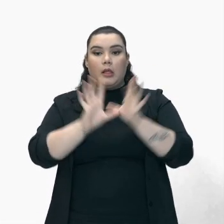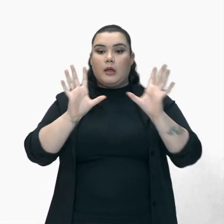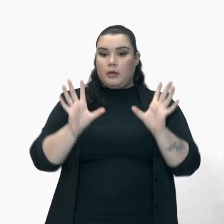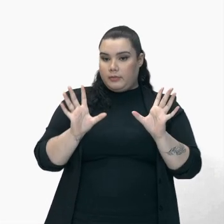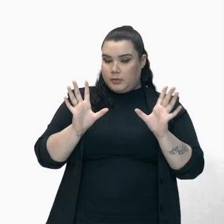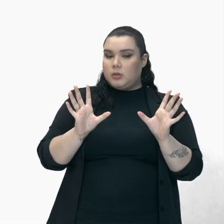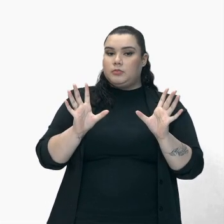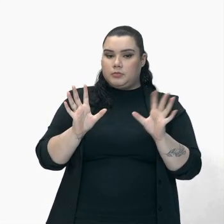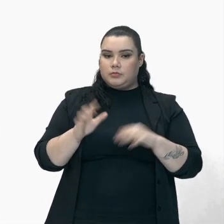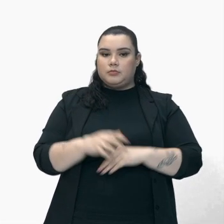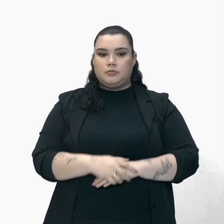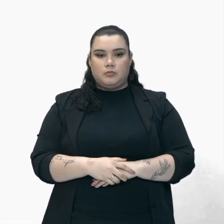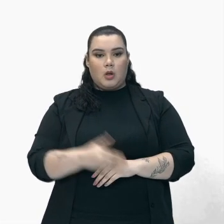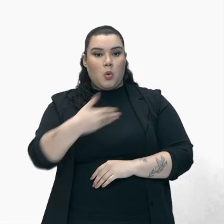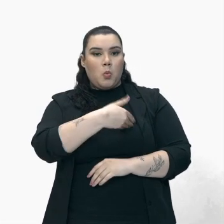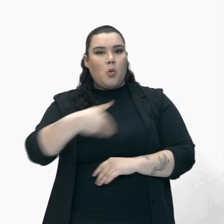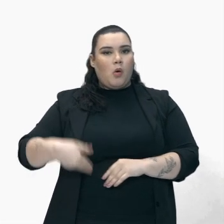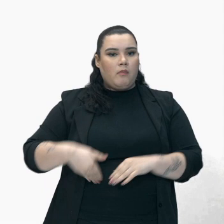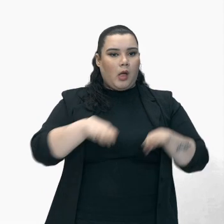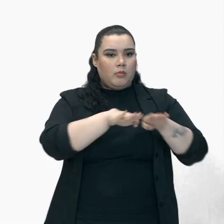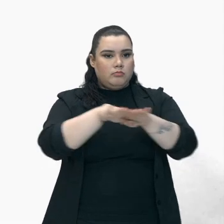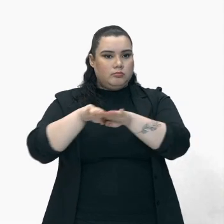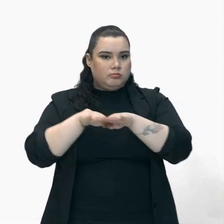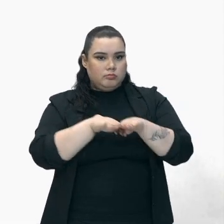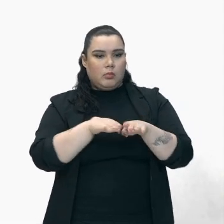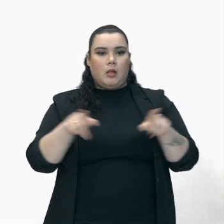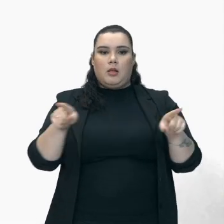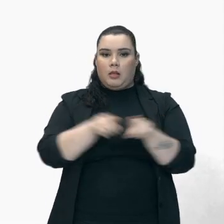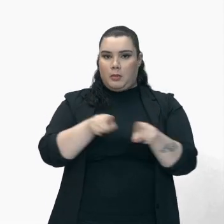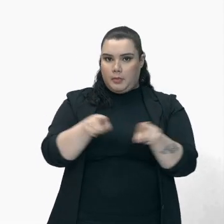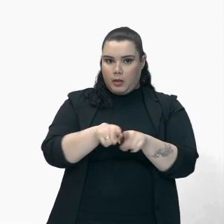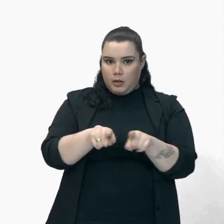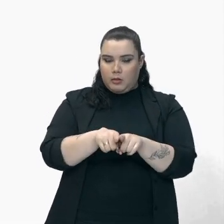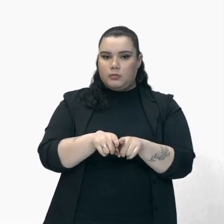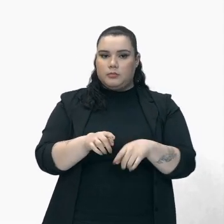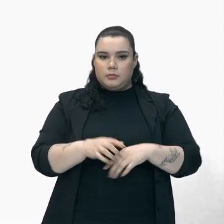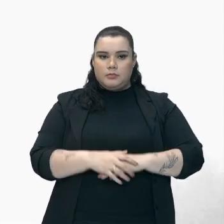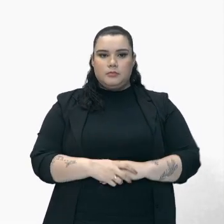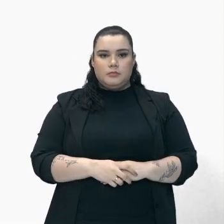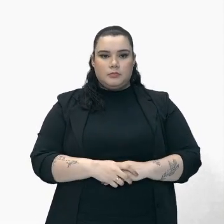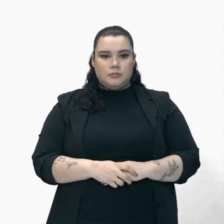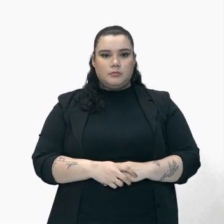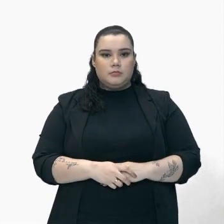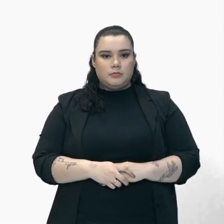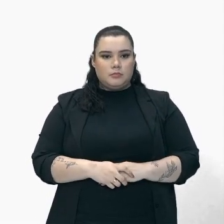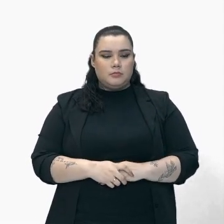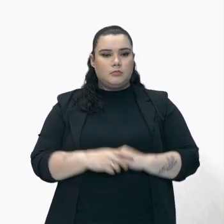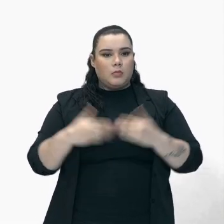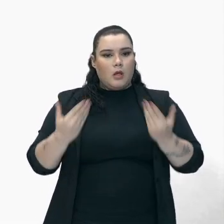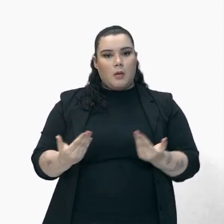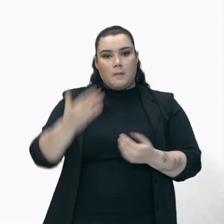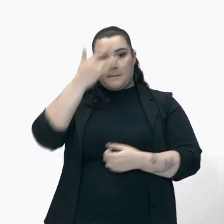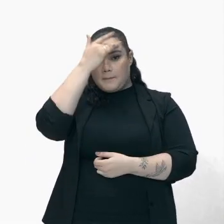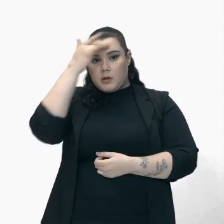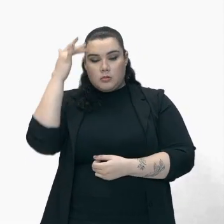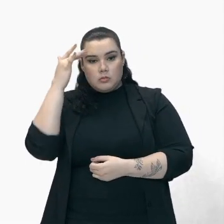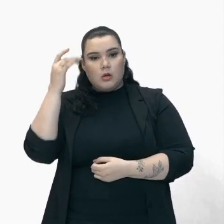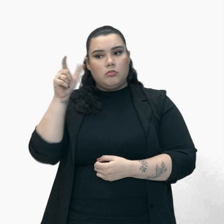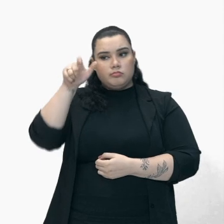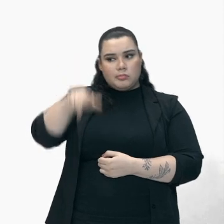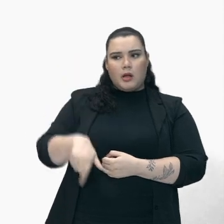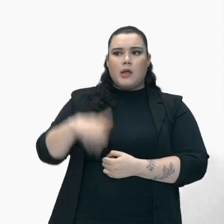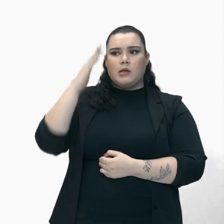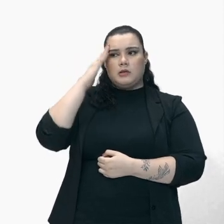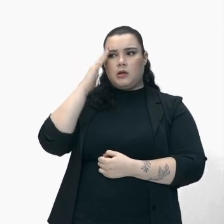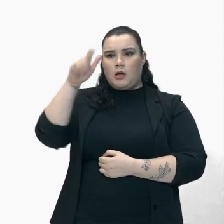instalação Do governo Igualitário Libertação Dos escravizados Governo Igualitário Onde pessoas Fossem vistas De